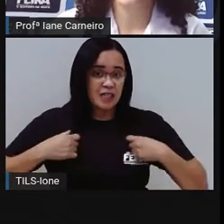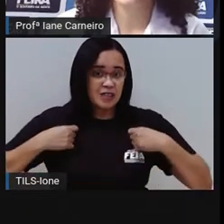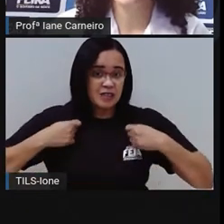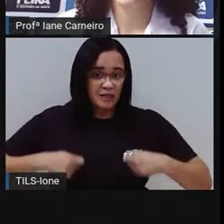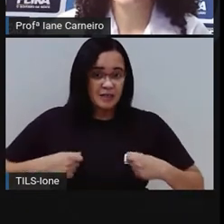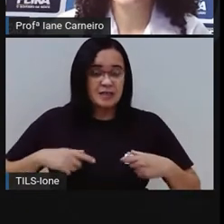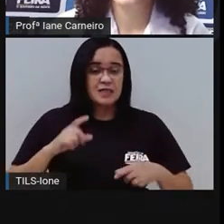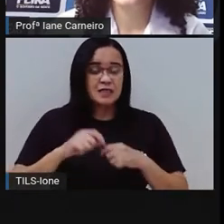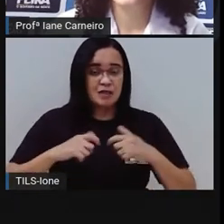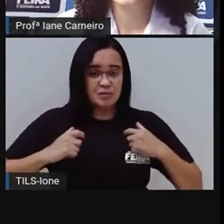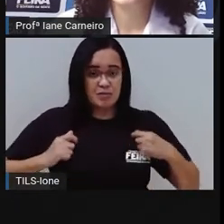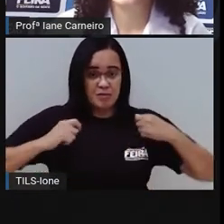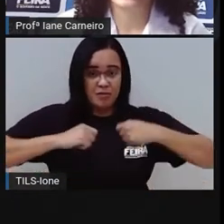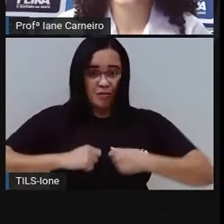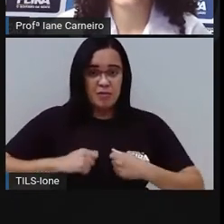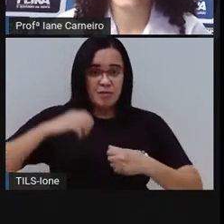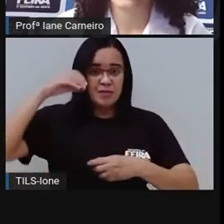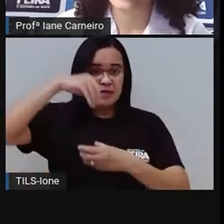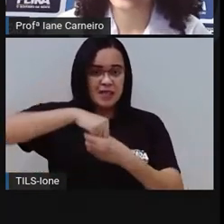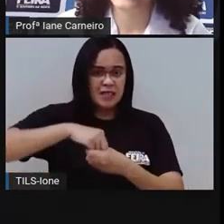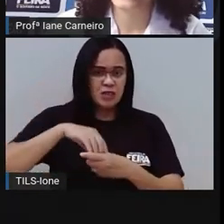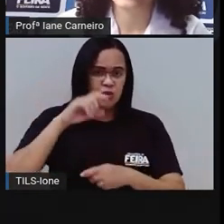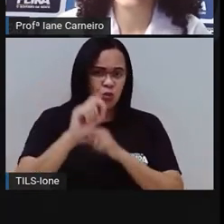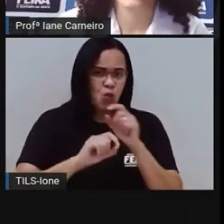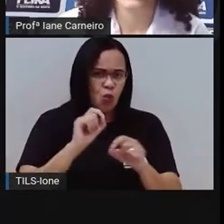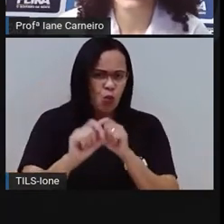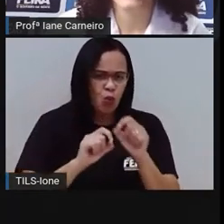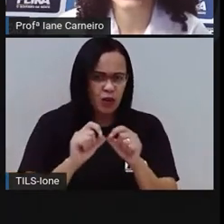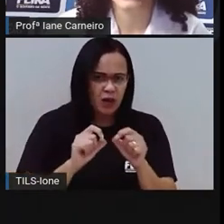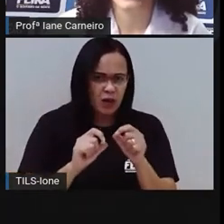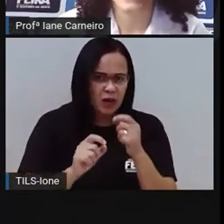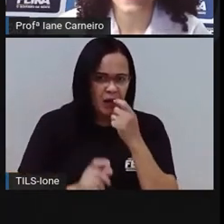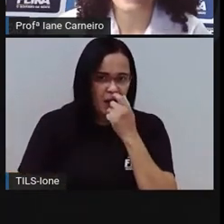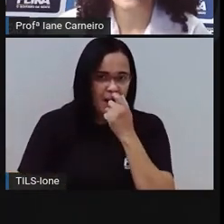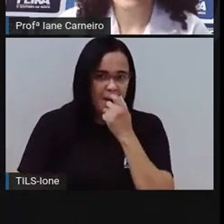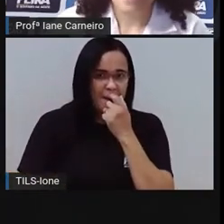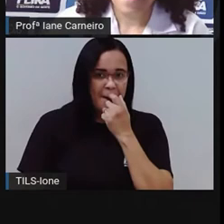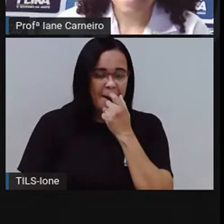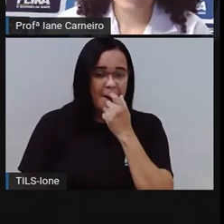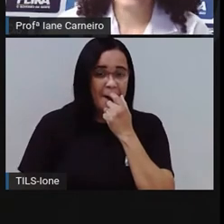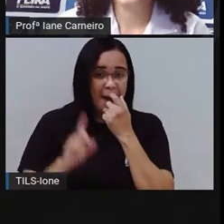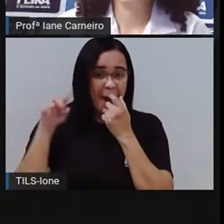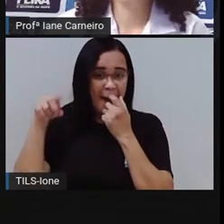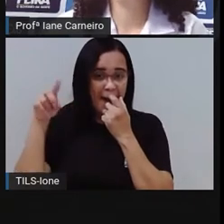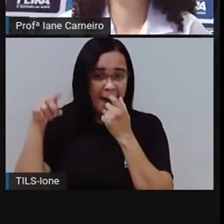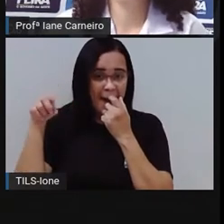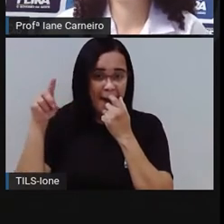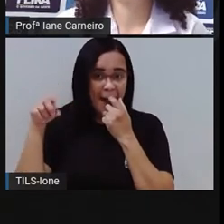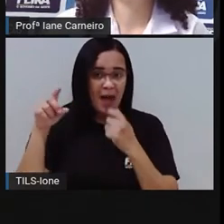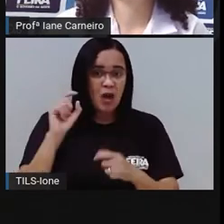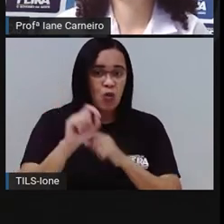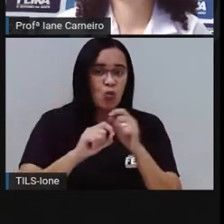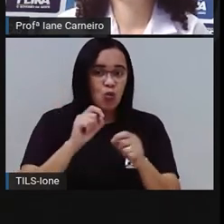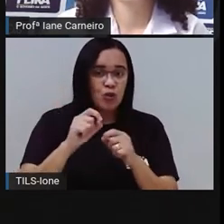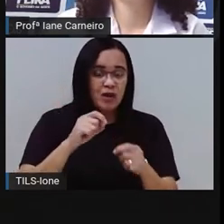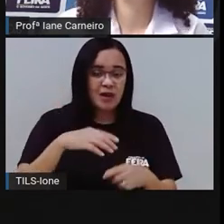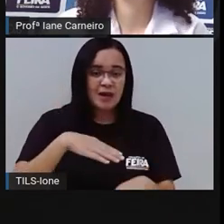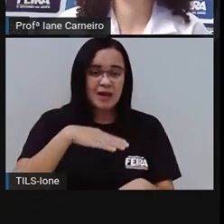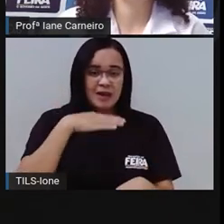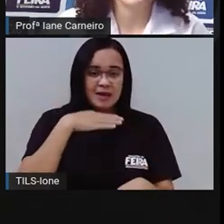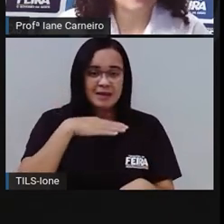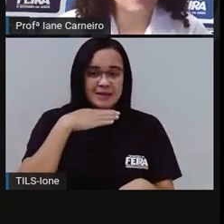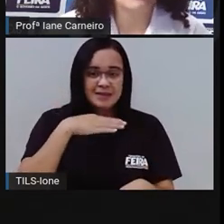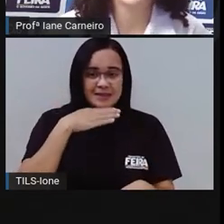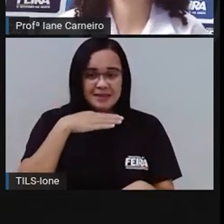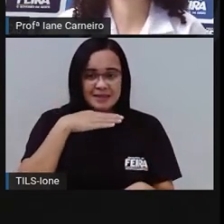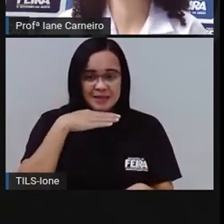é? Está no pomar e no paletó. que é? É a manga. Ó, lembra